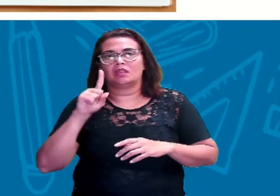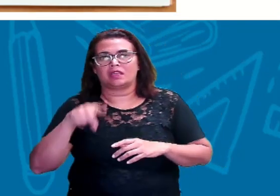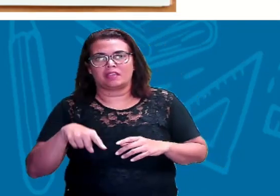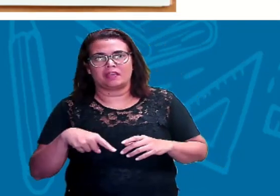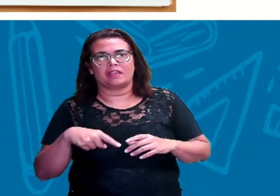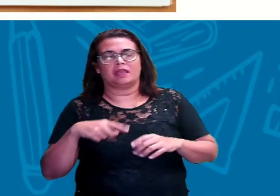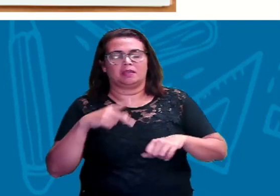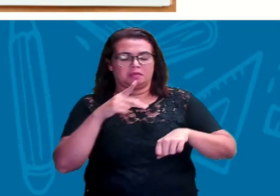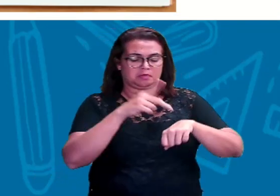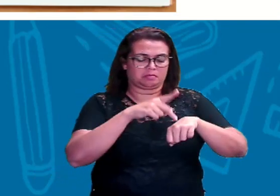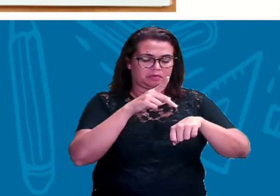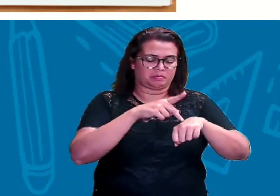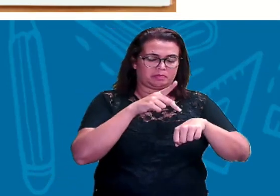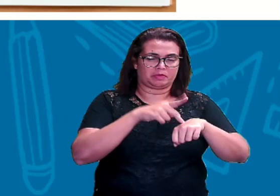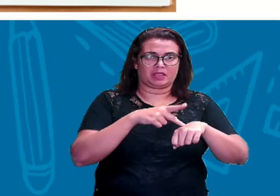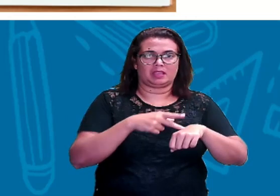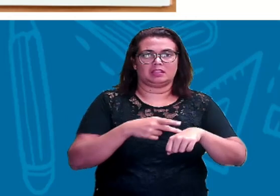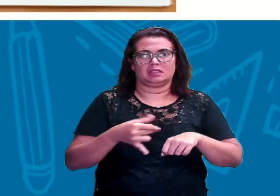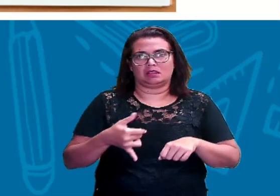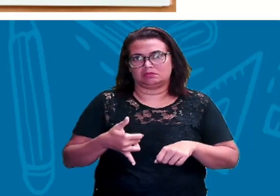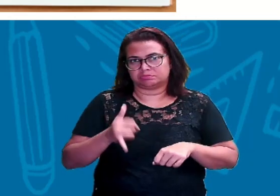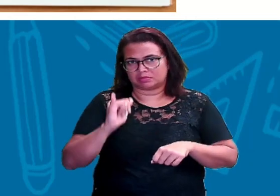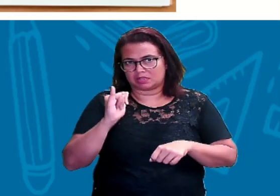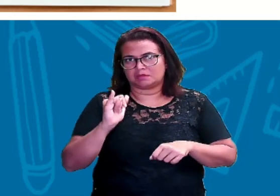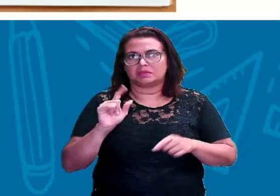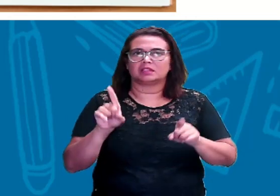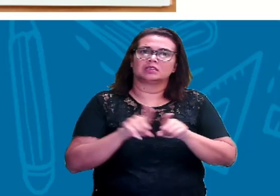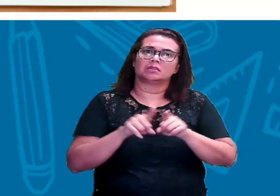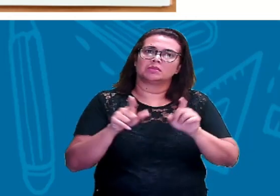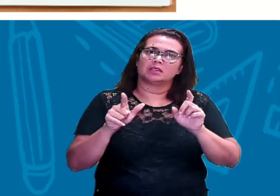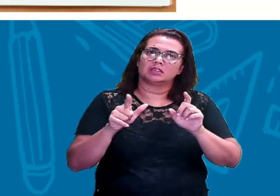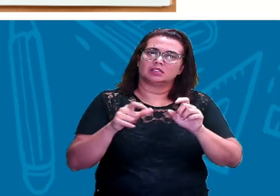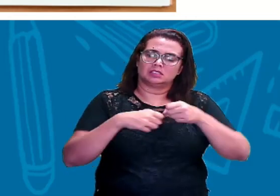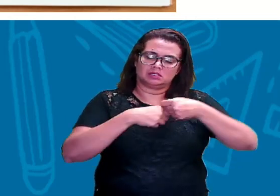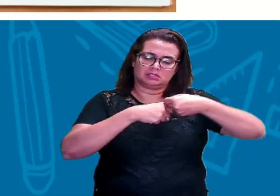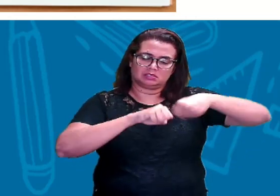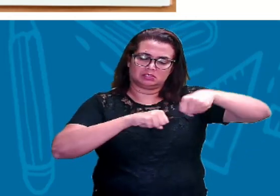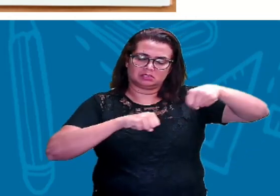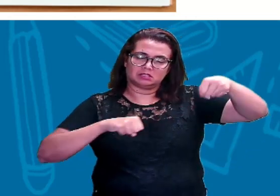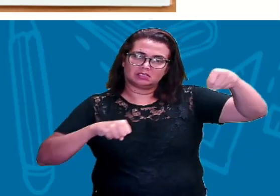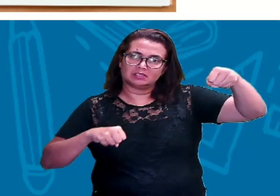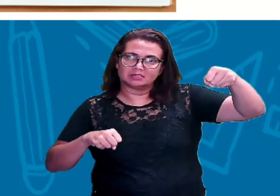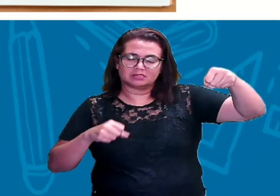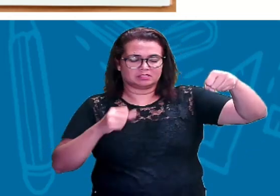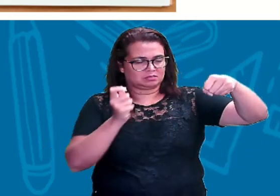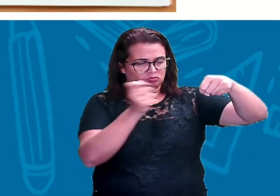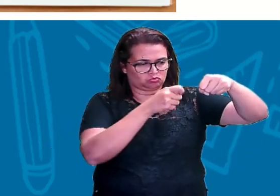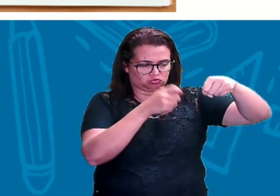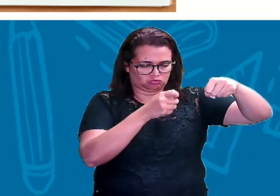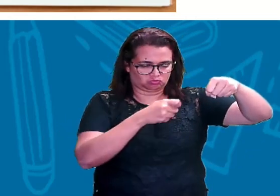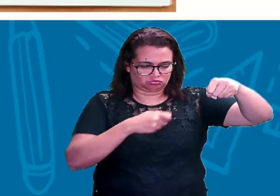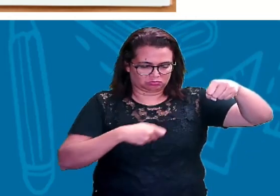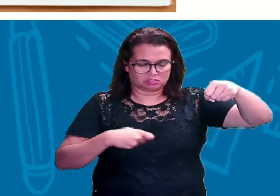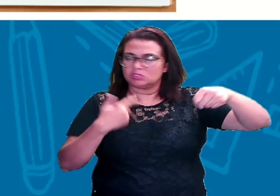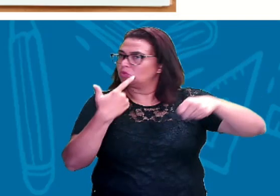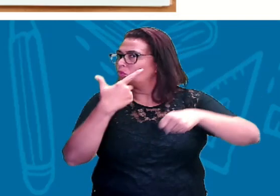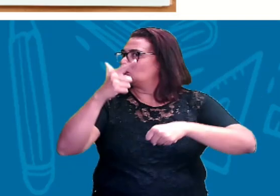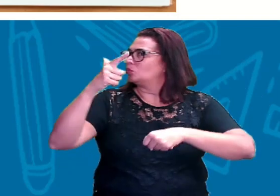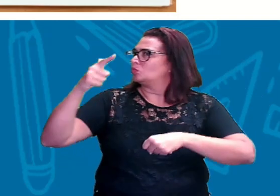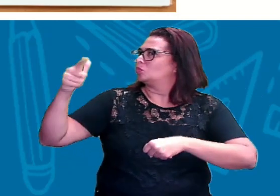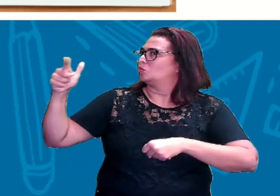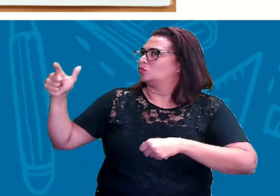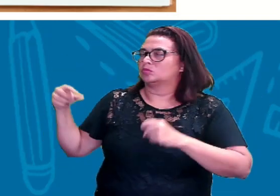pedras, armas, também em pergaminhos e em outros objetos correspondentes àquela época e àquele povo.